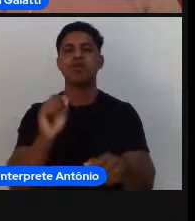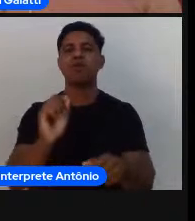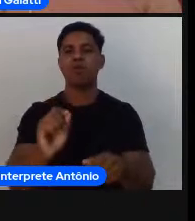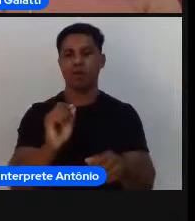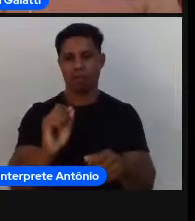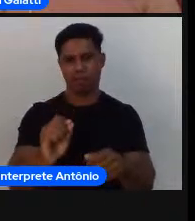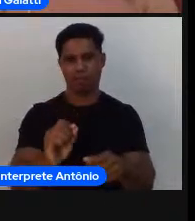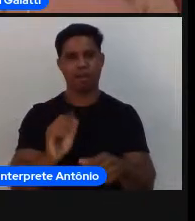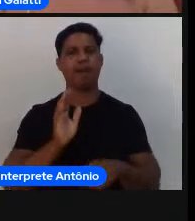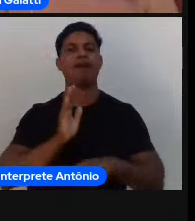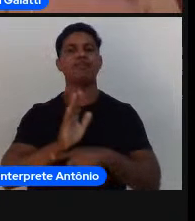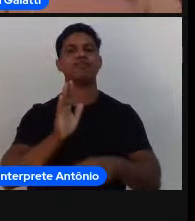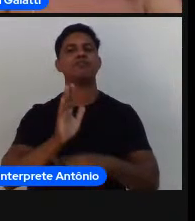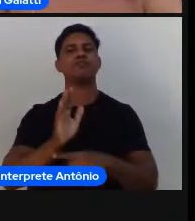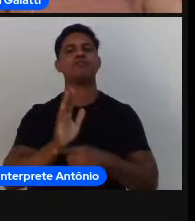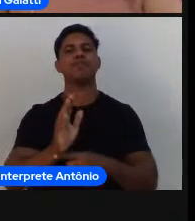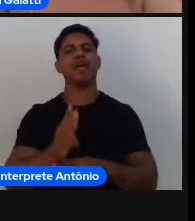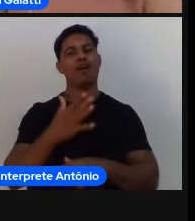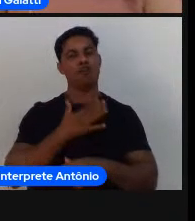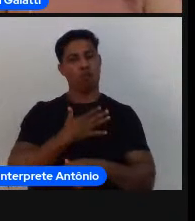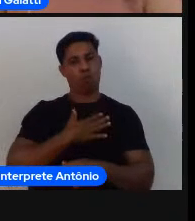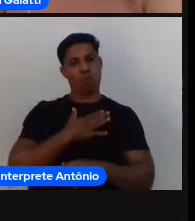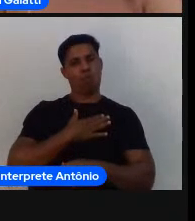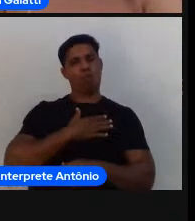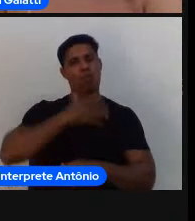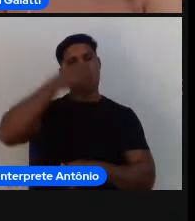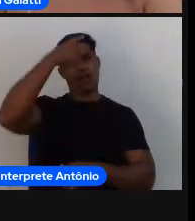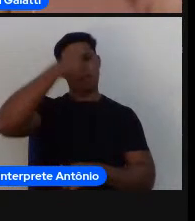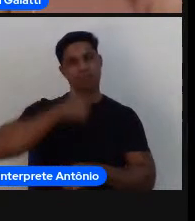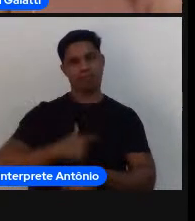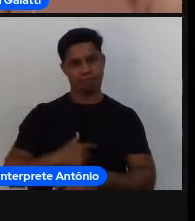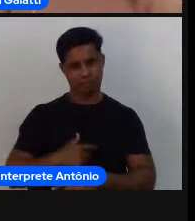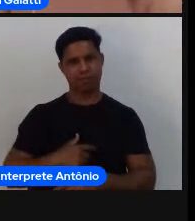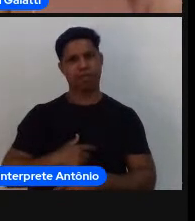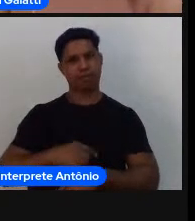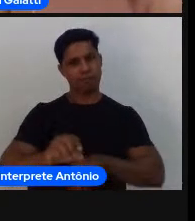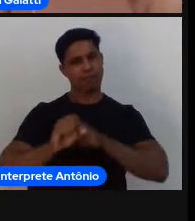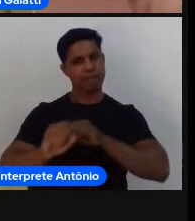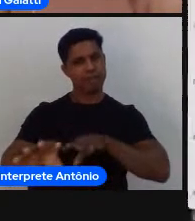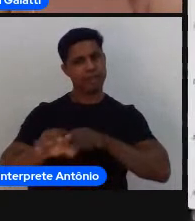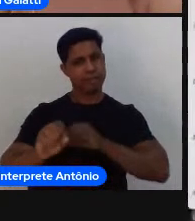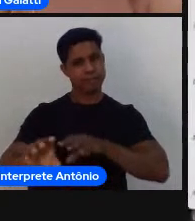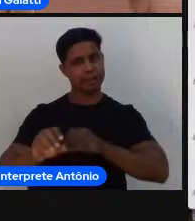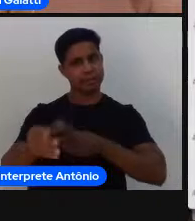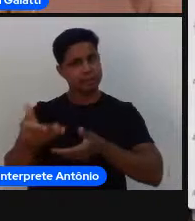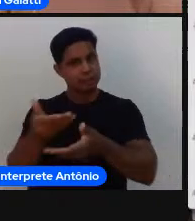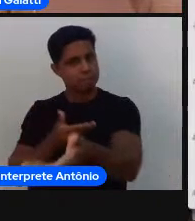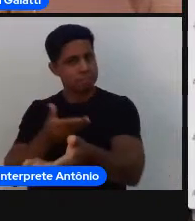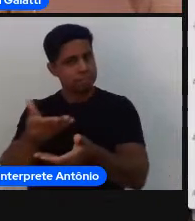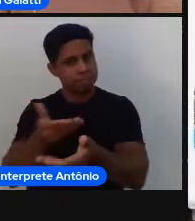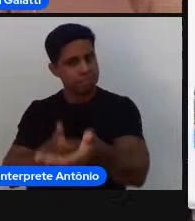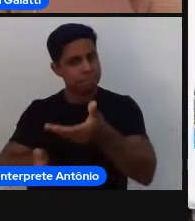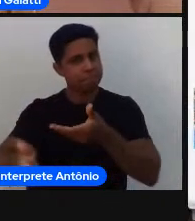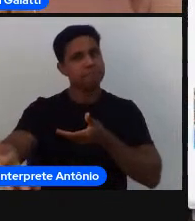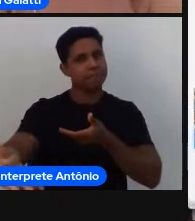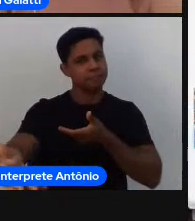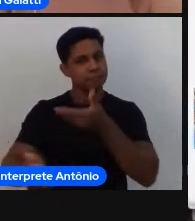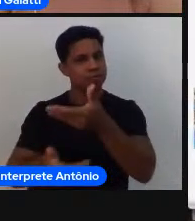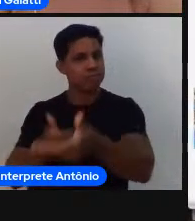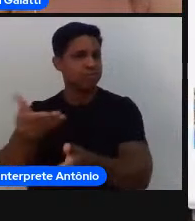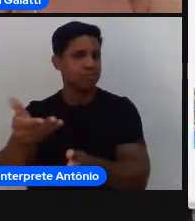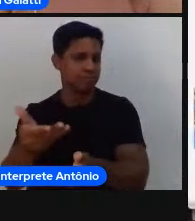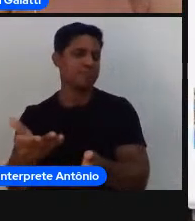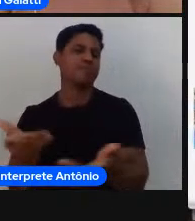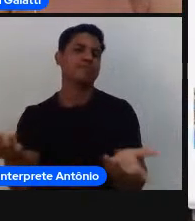papel de mediador e mediadora dessa experiência a gente também proporcionar uma